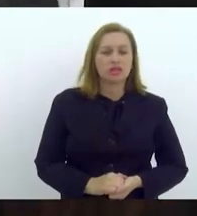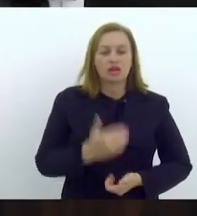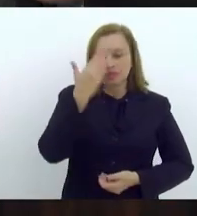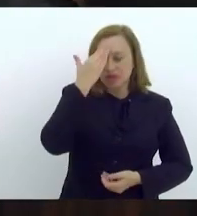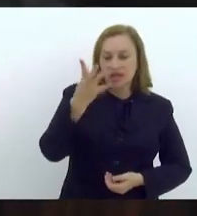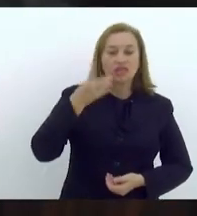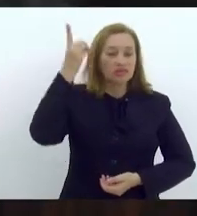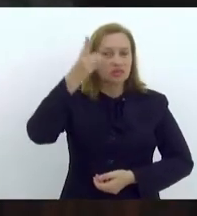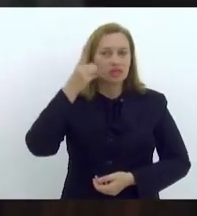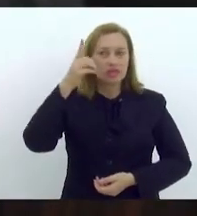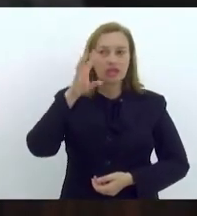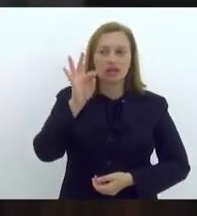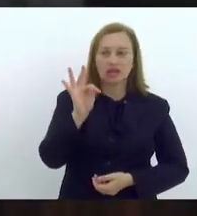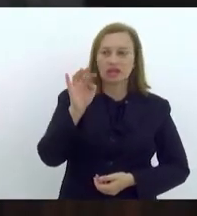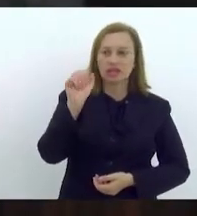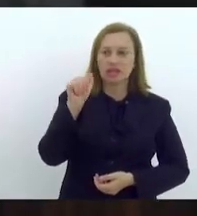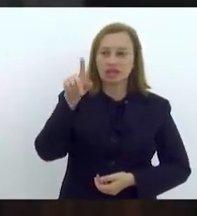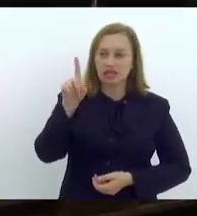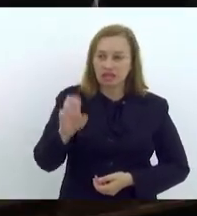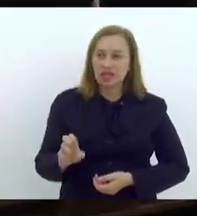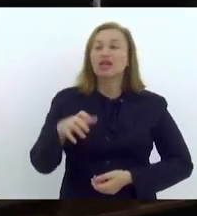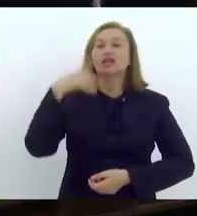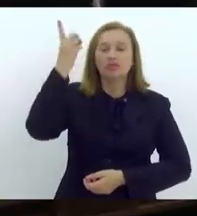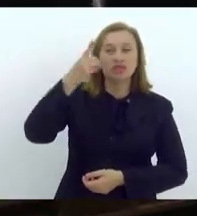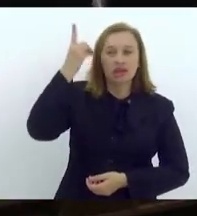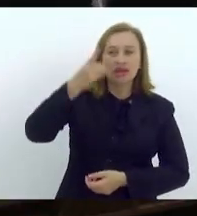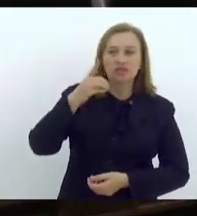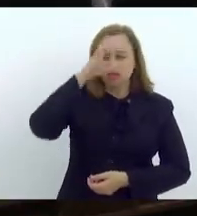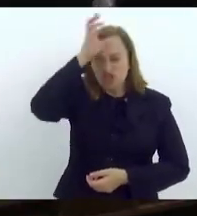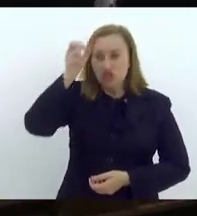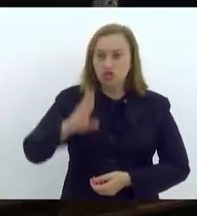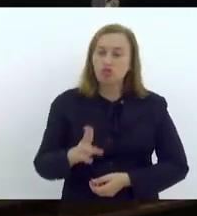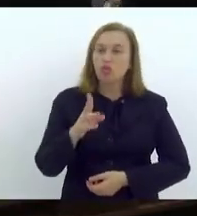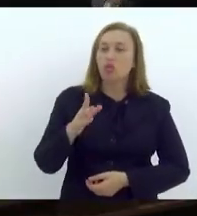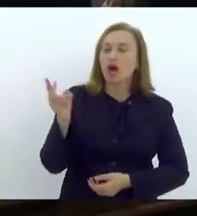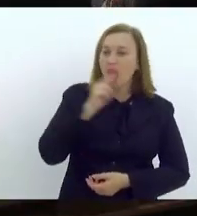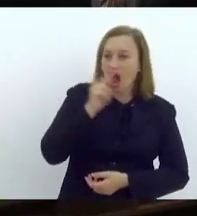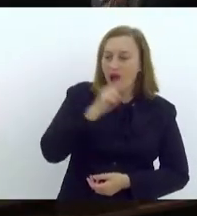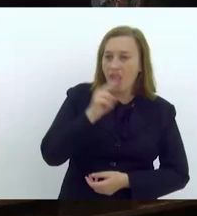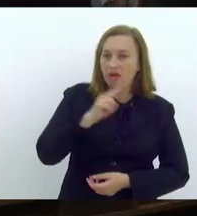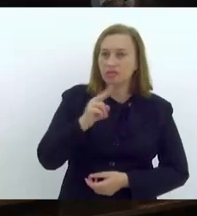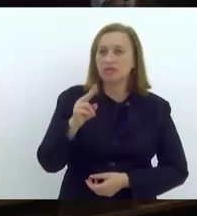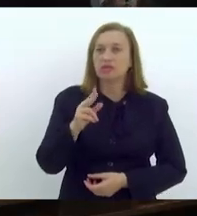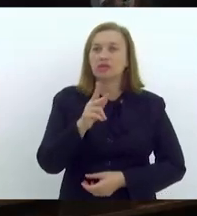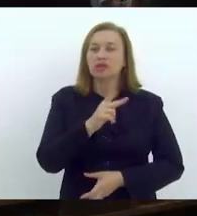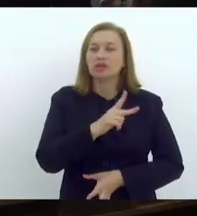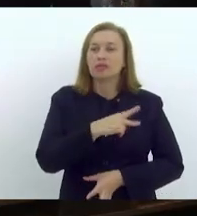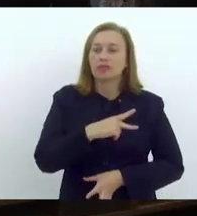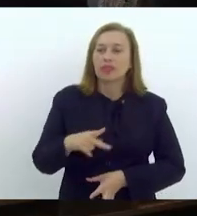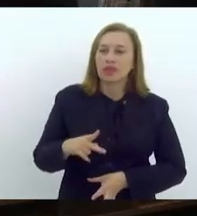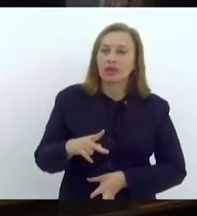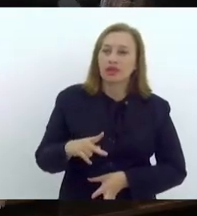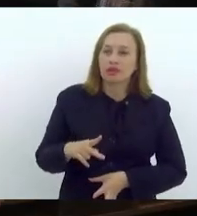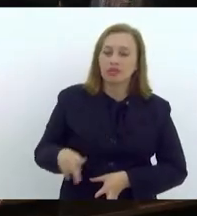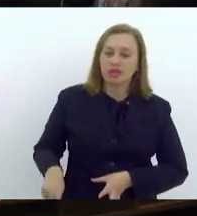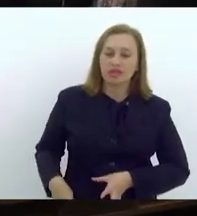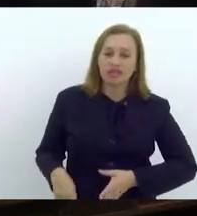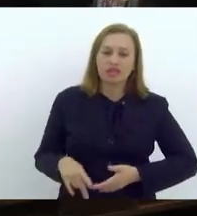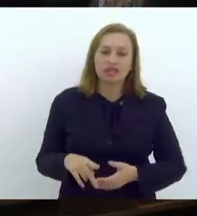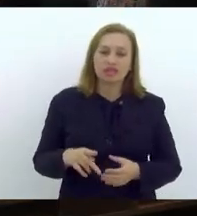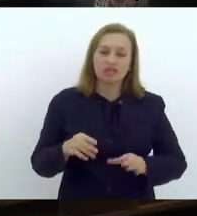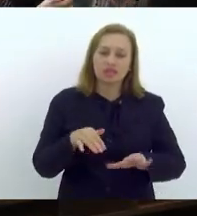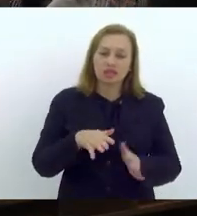Obrigado, deputado Tandi. Deputado Tiaju, por favor. Sr. Presidente, muito rapidamente, só pedir para que pudesse ser publicada na verdade